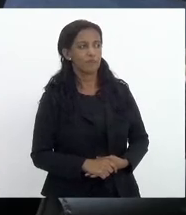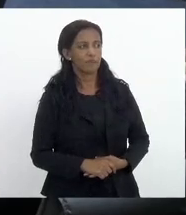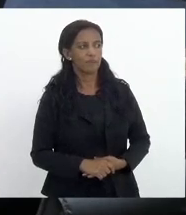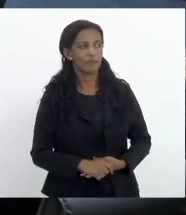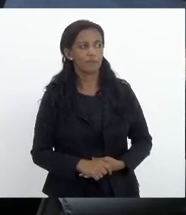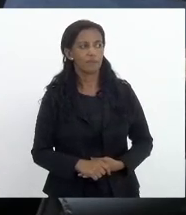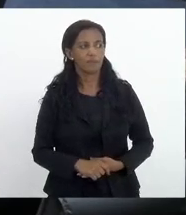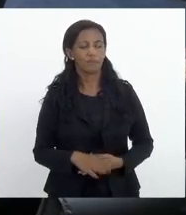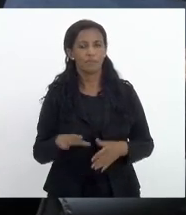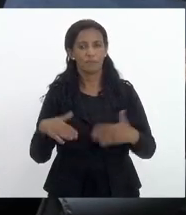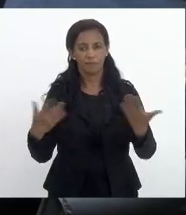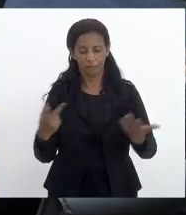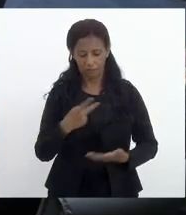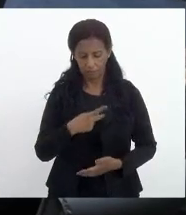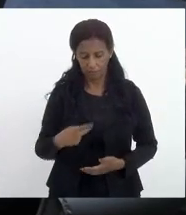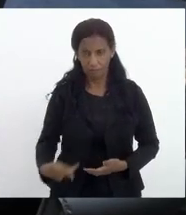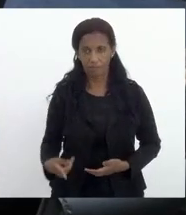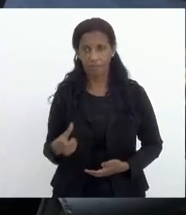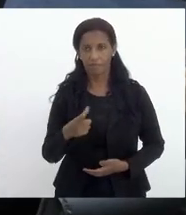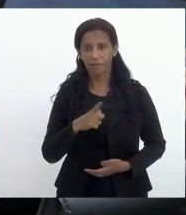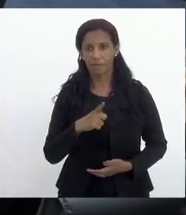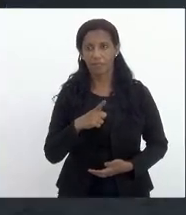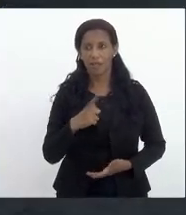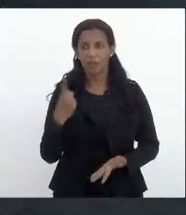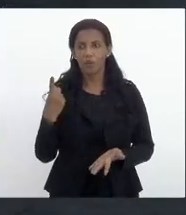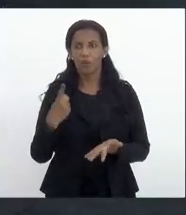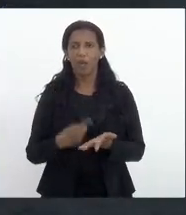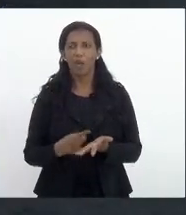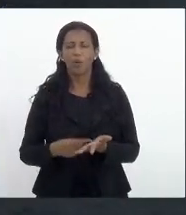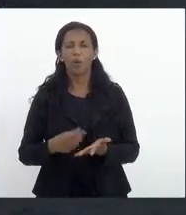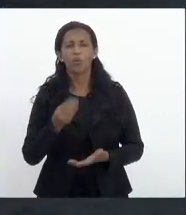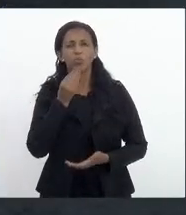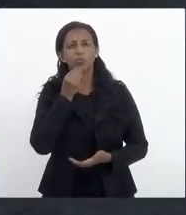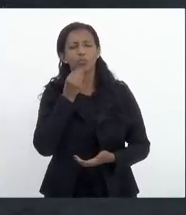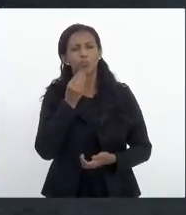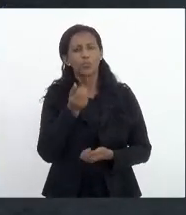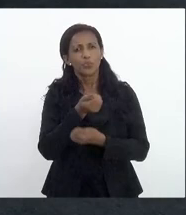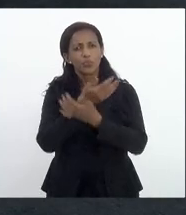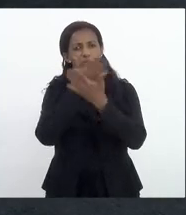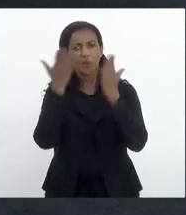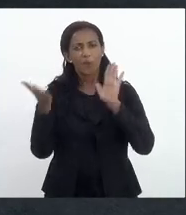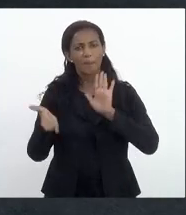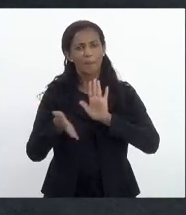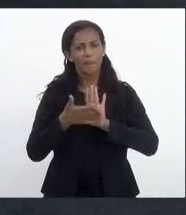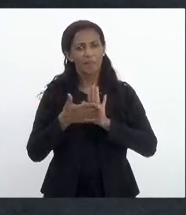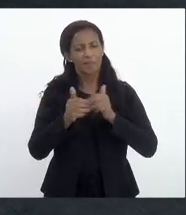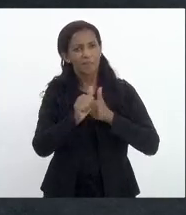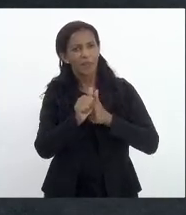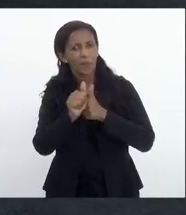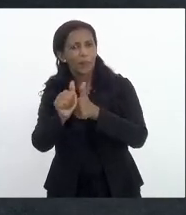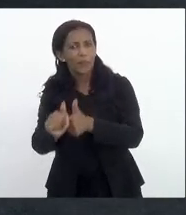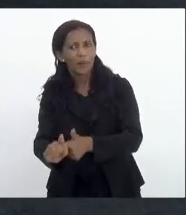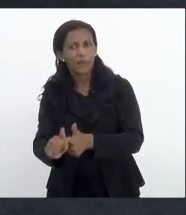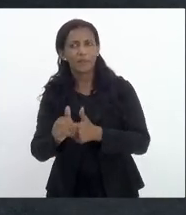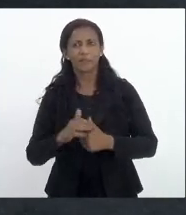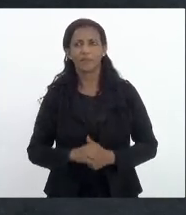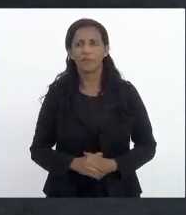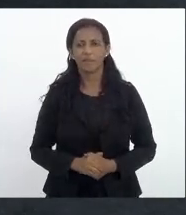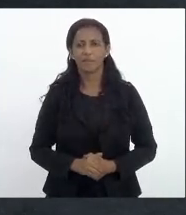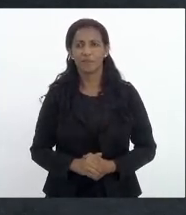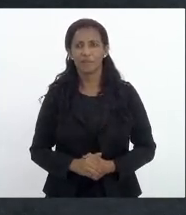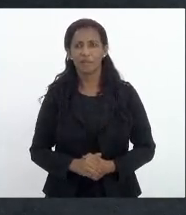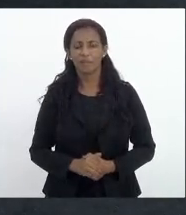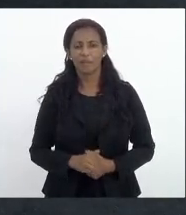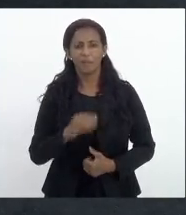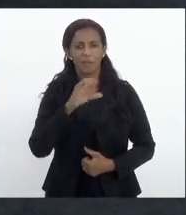senhor presidente tendo lastro nesse acordo público e transparente o parecer acompanha a o